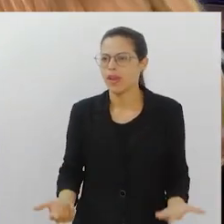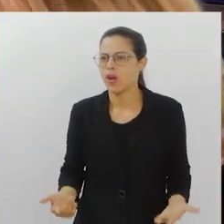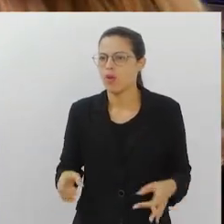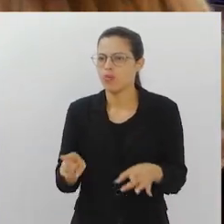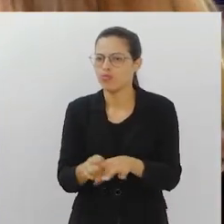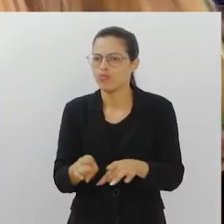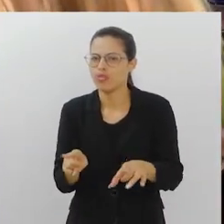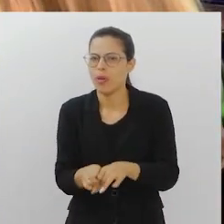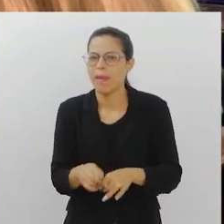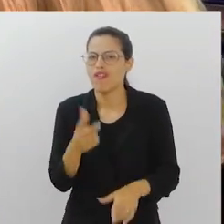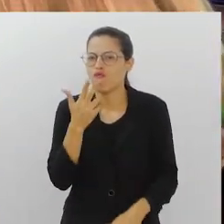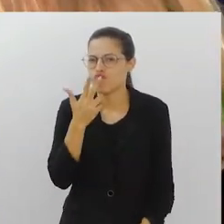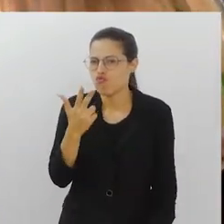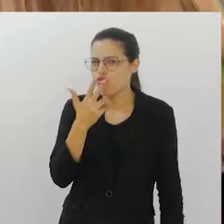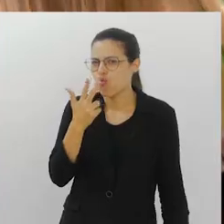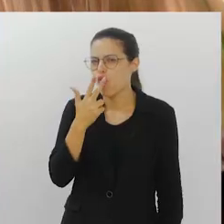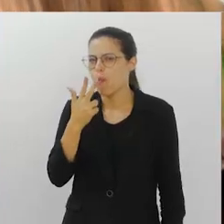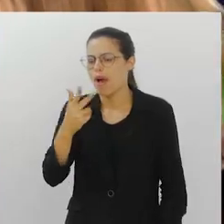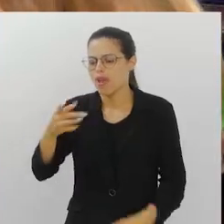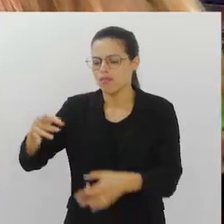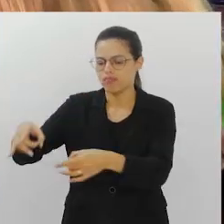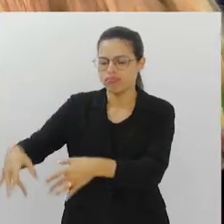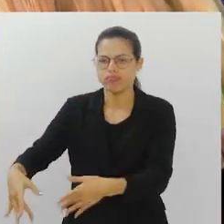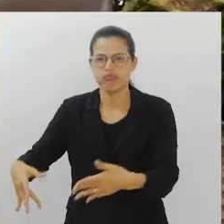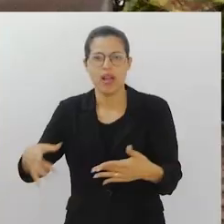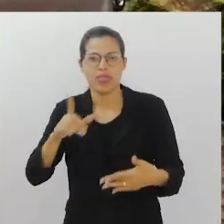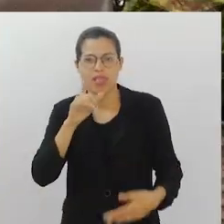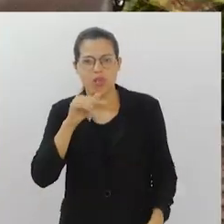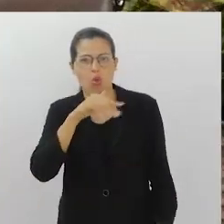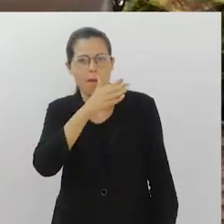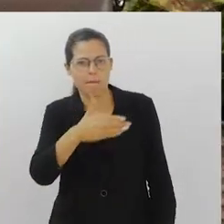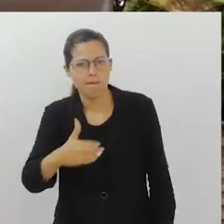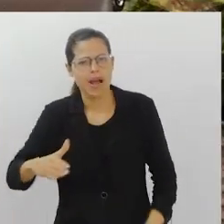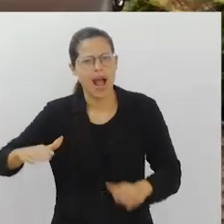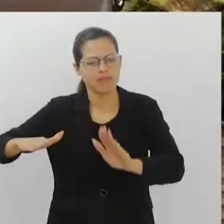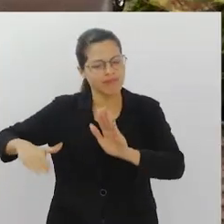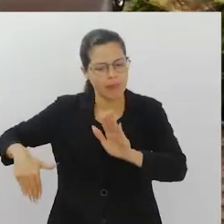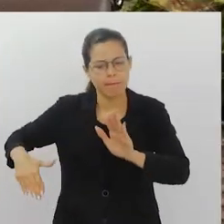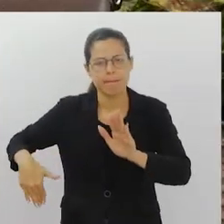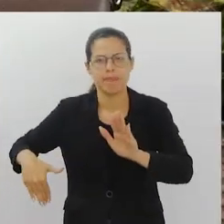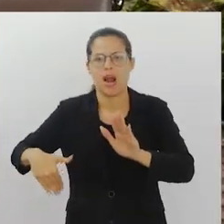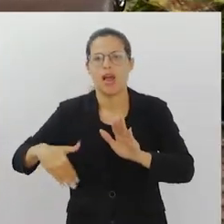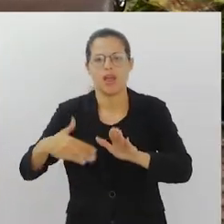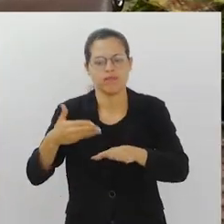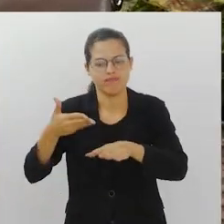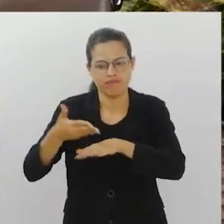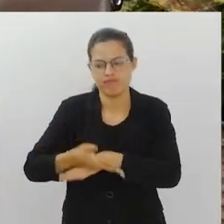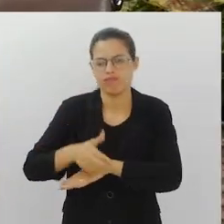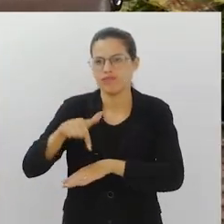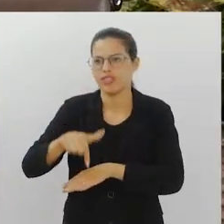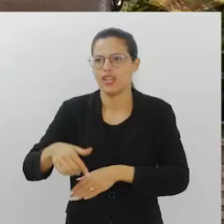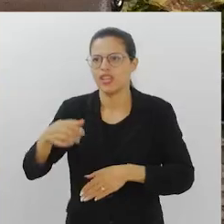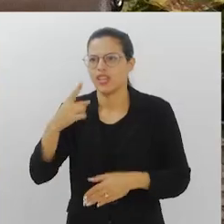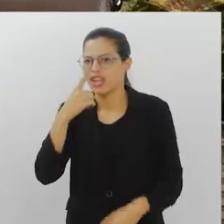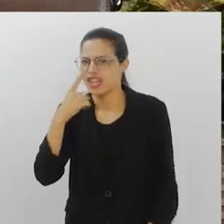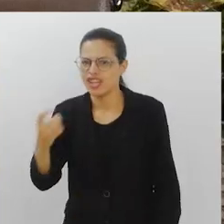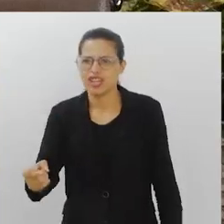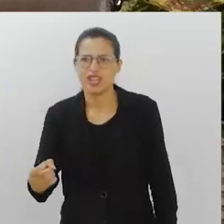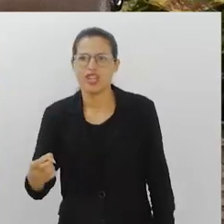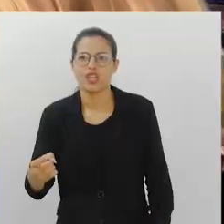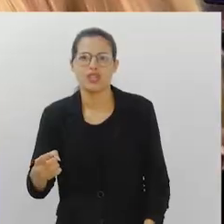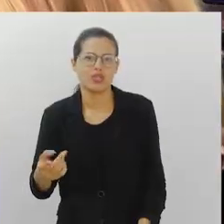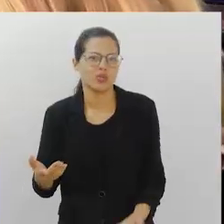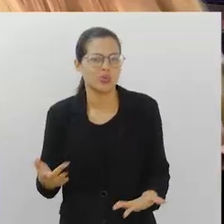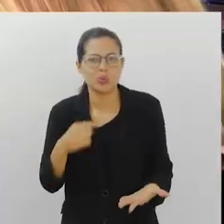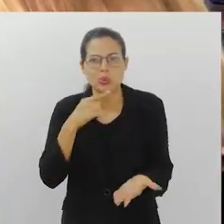não apaga o cigarro, joga... E joga no mar a sujeira, vai na praia e deixa aquele lixo ali. Não sai colhendo,